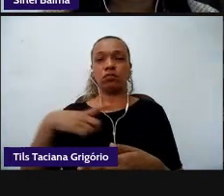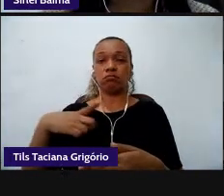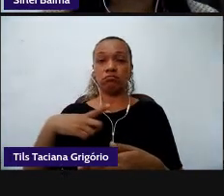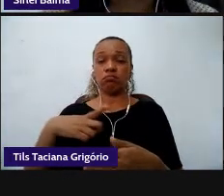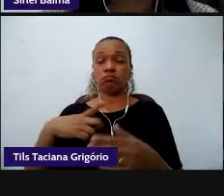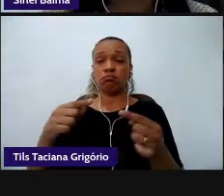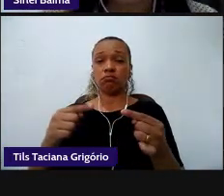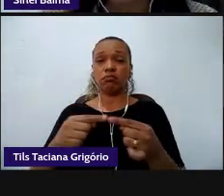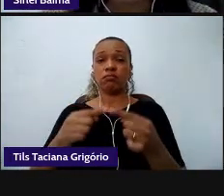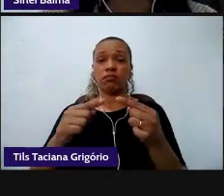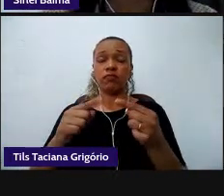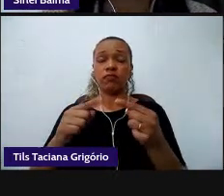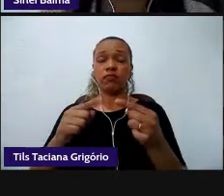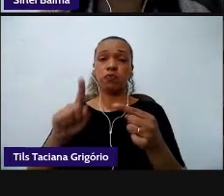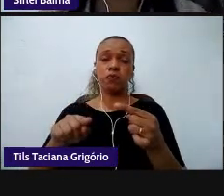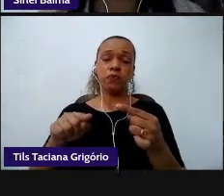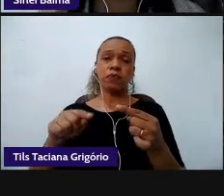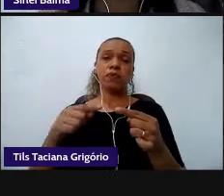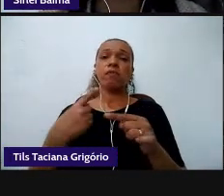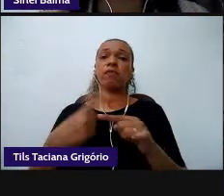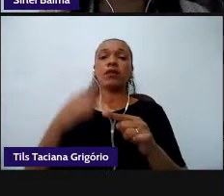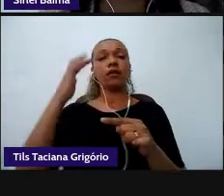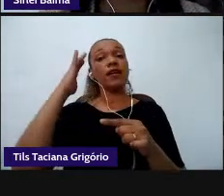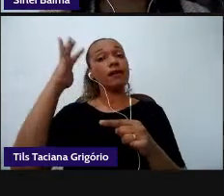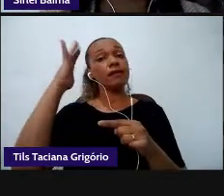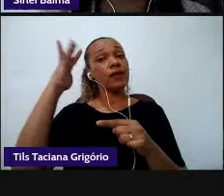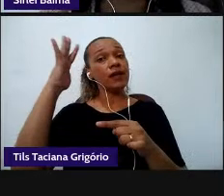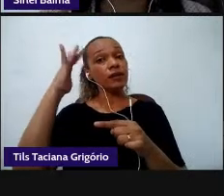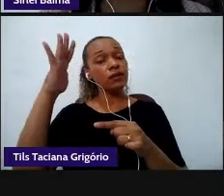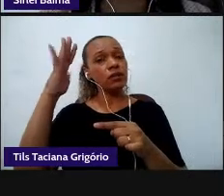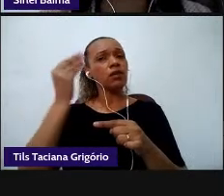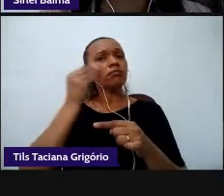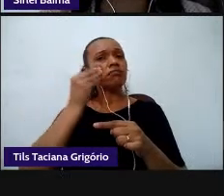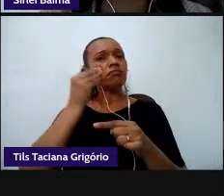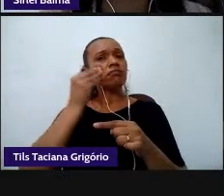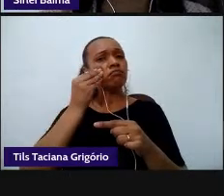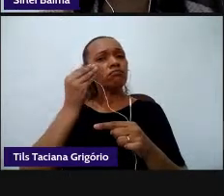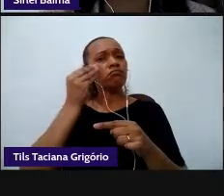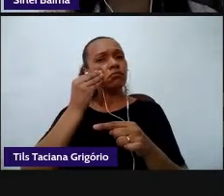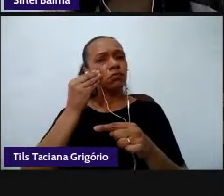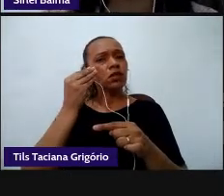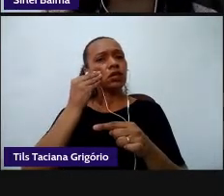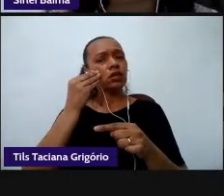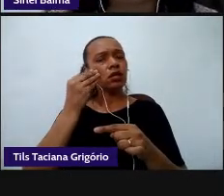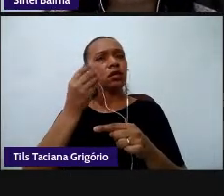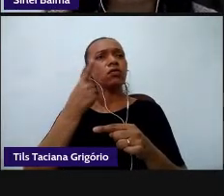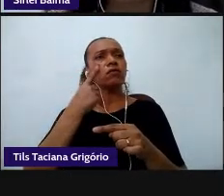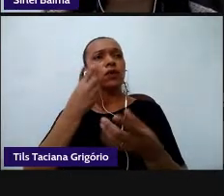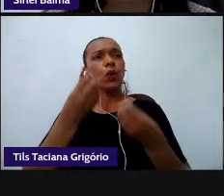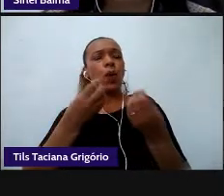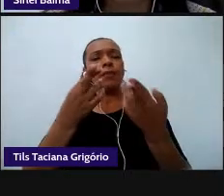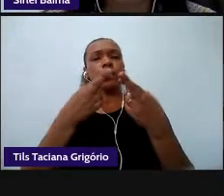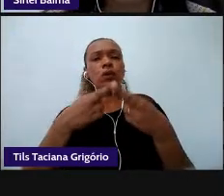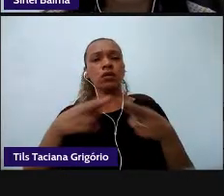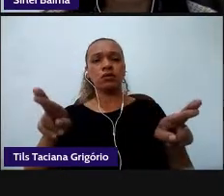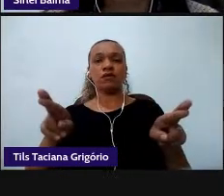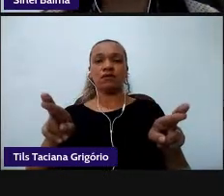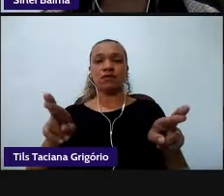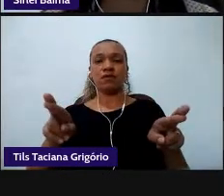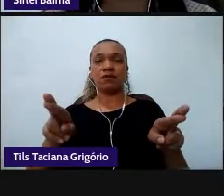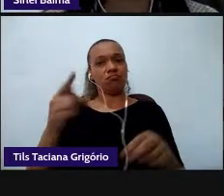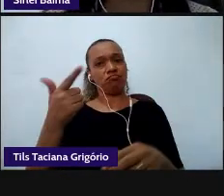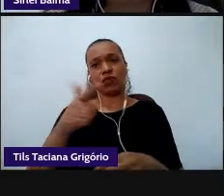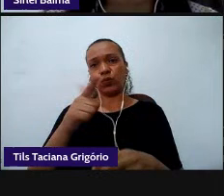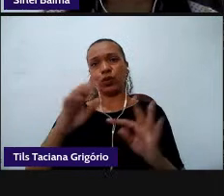a partir dessas reflexões que a gente vai tentando buscar soluções não temos todas as respostas né